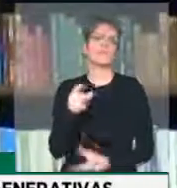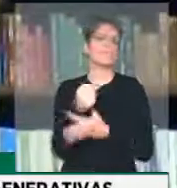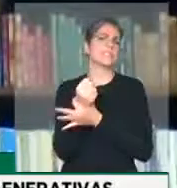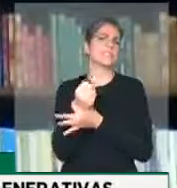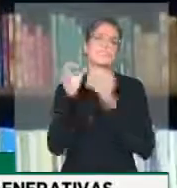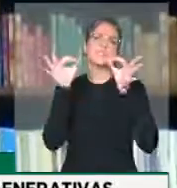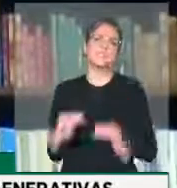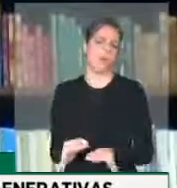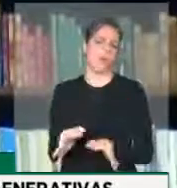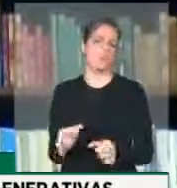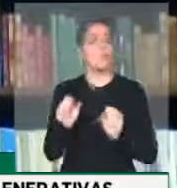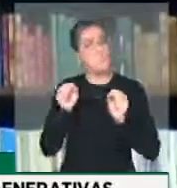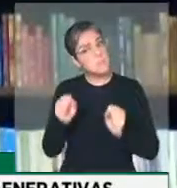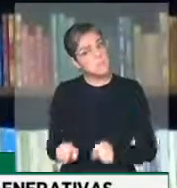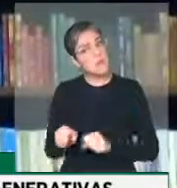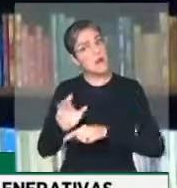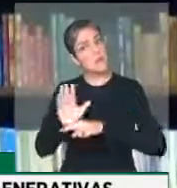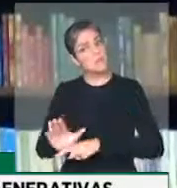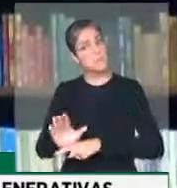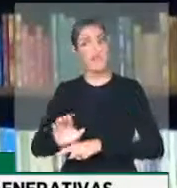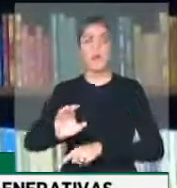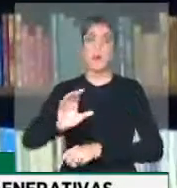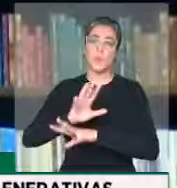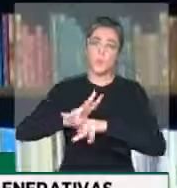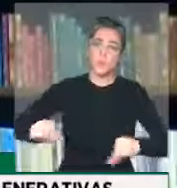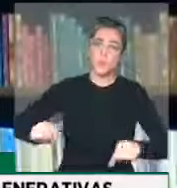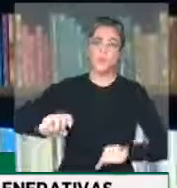Pode curar, mas pode matar.